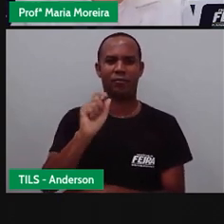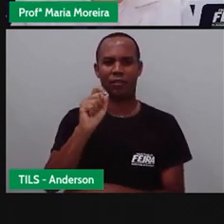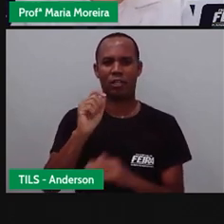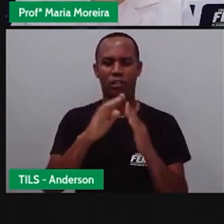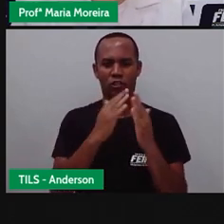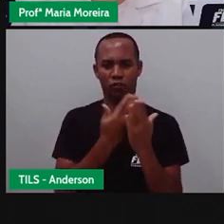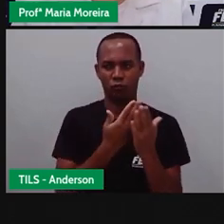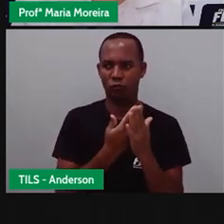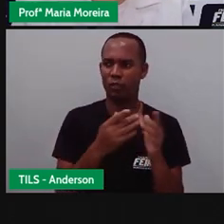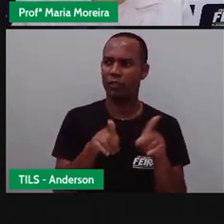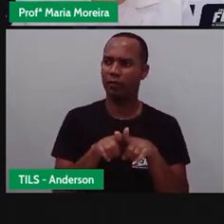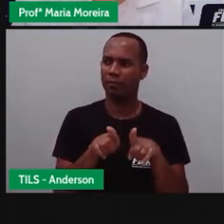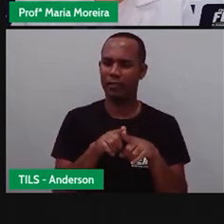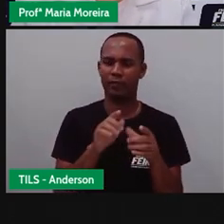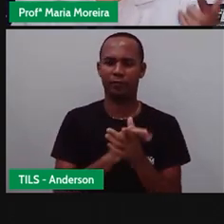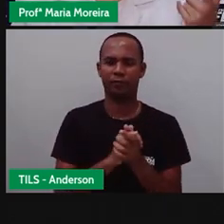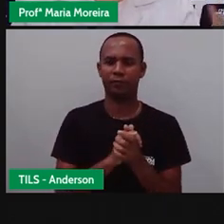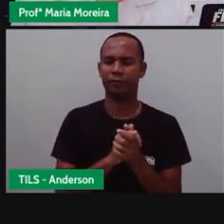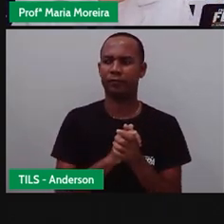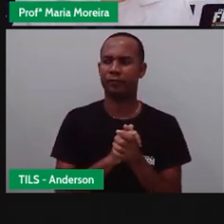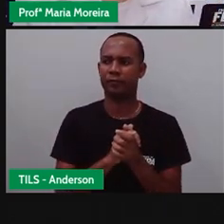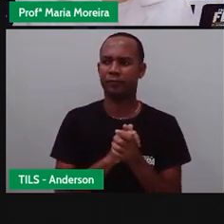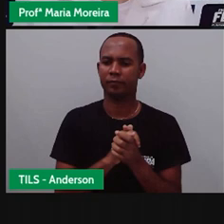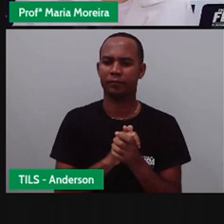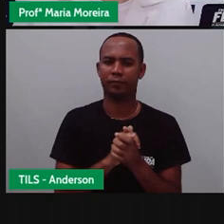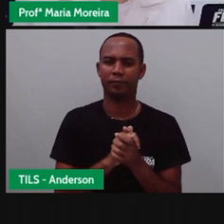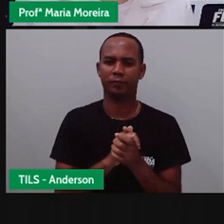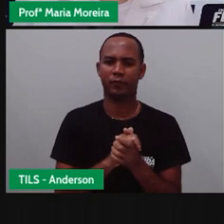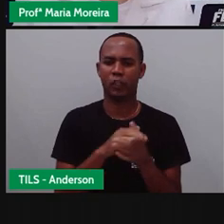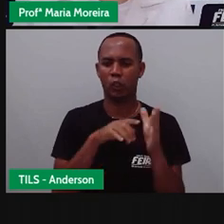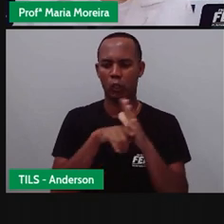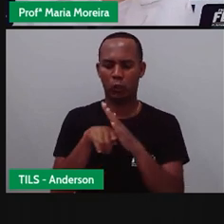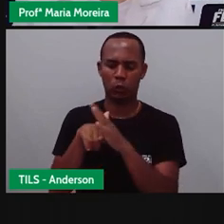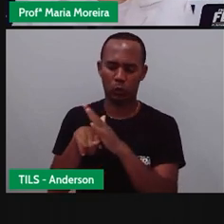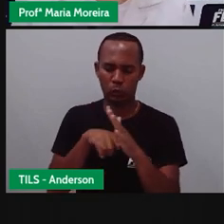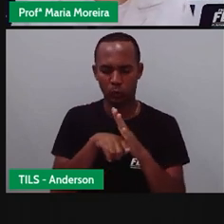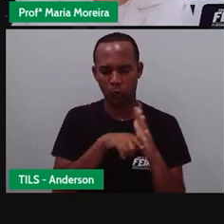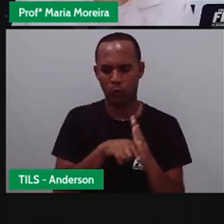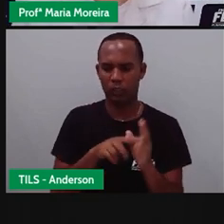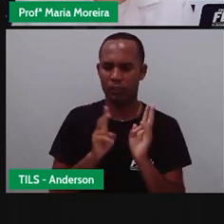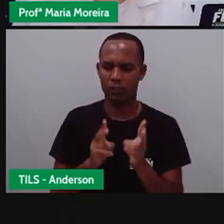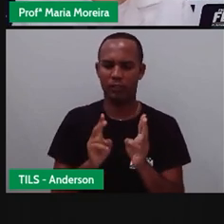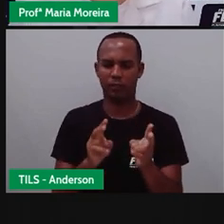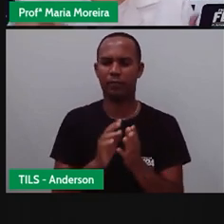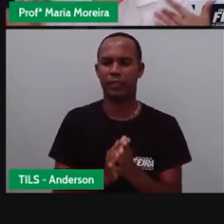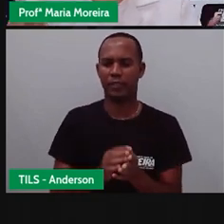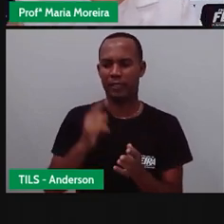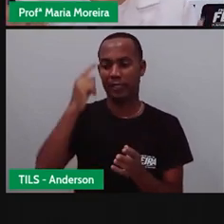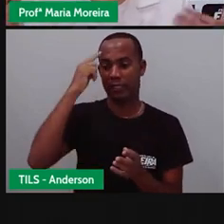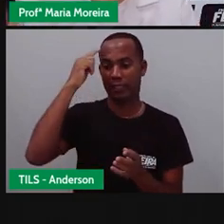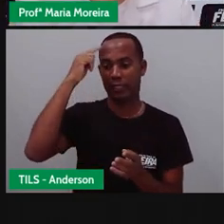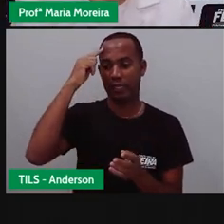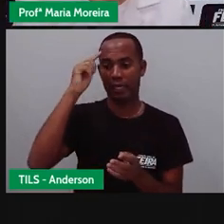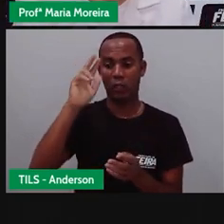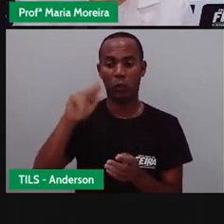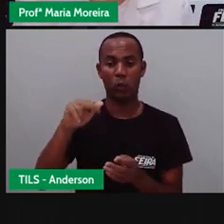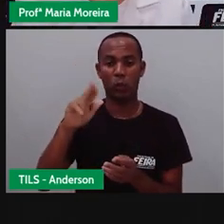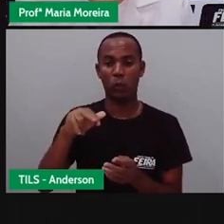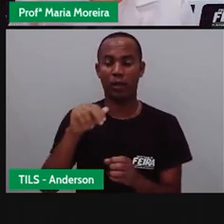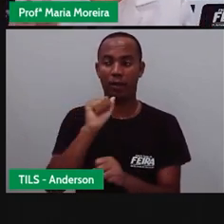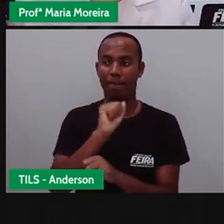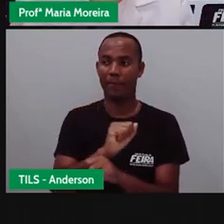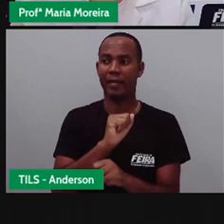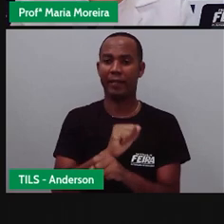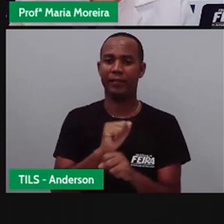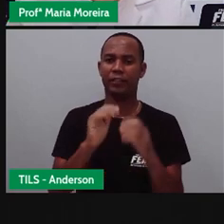é. Pró Vânia? Pois é, Pró Vânia respondeu aqui, com certeza. Então, a ideia é que a gente nunca pare de estudar para